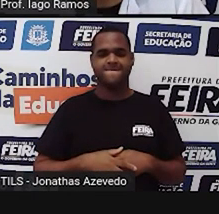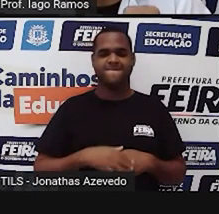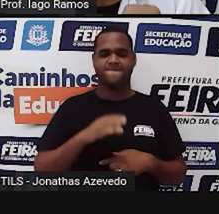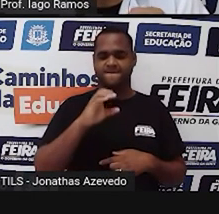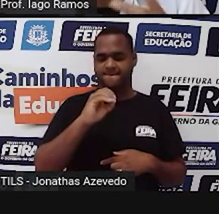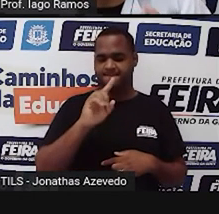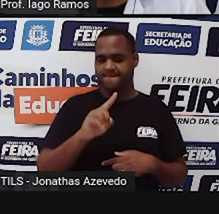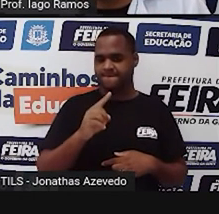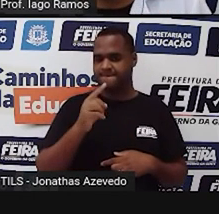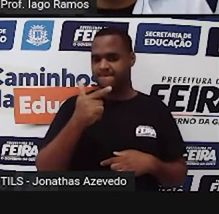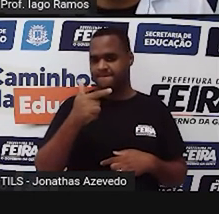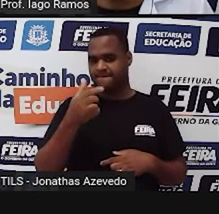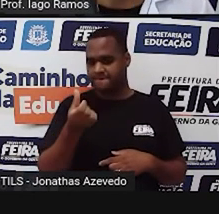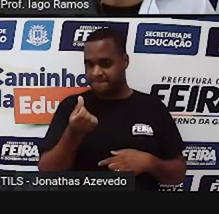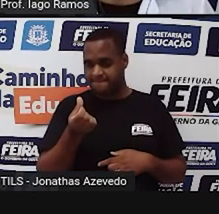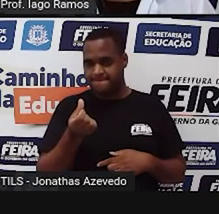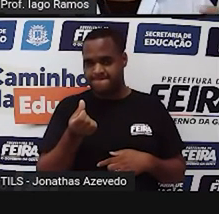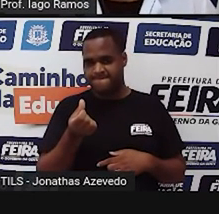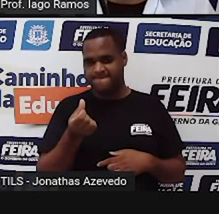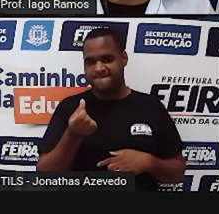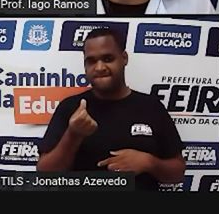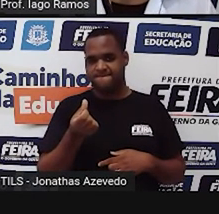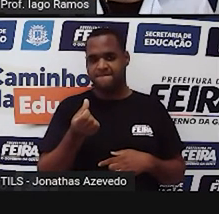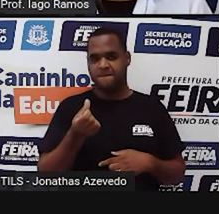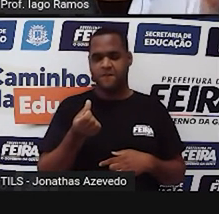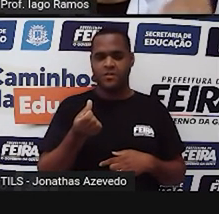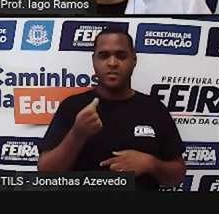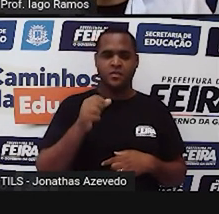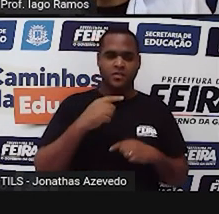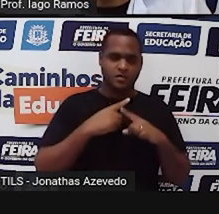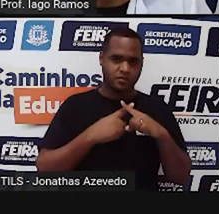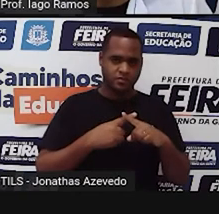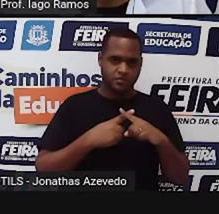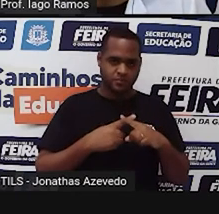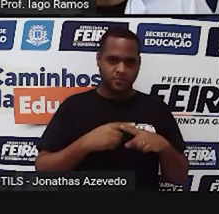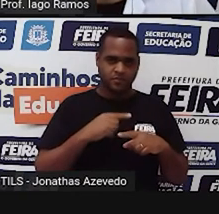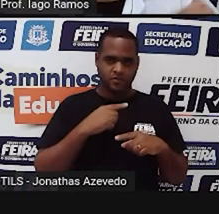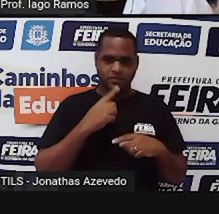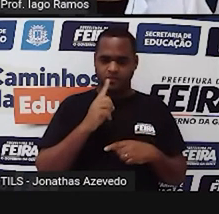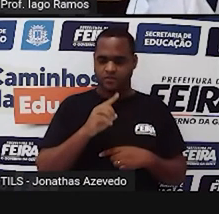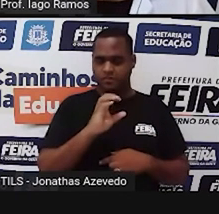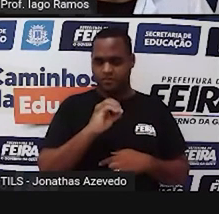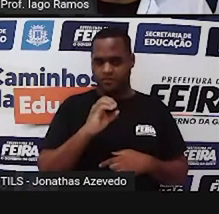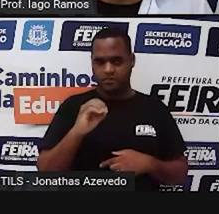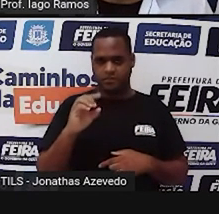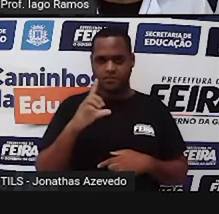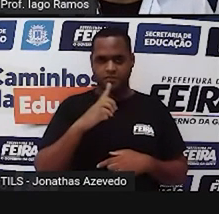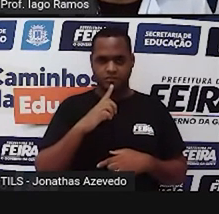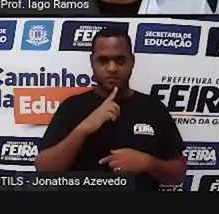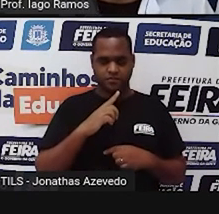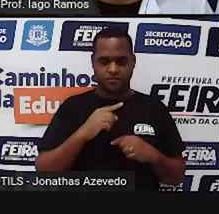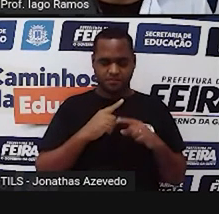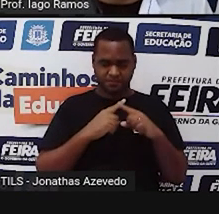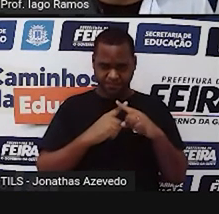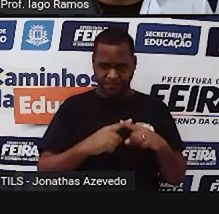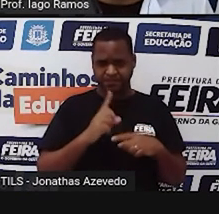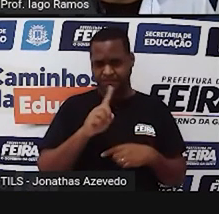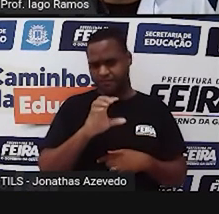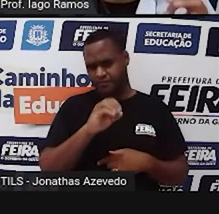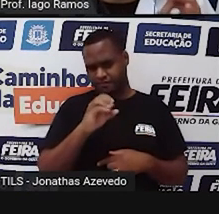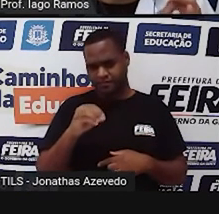0,026 vezes mil e vezes mil de novo.